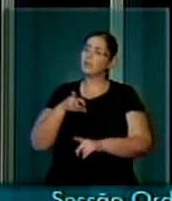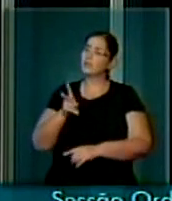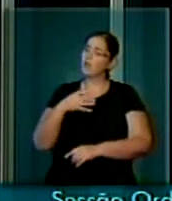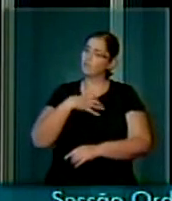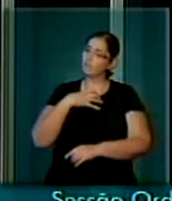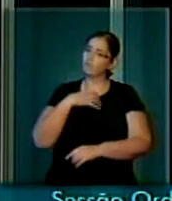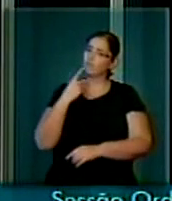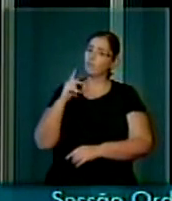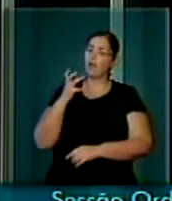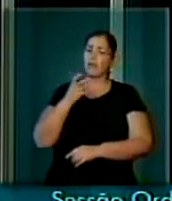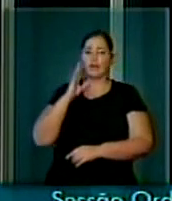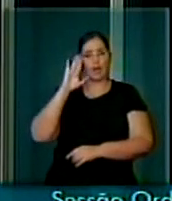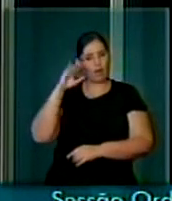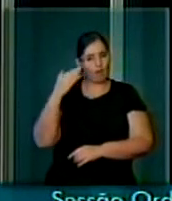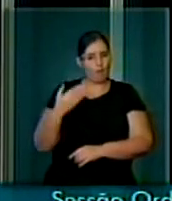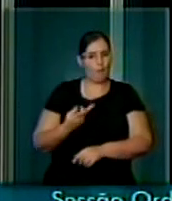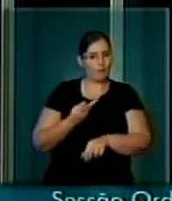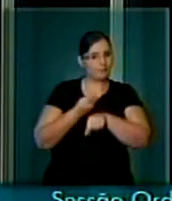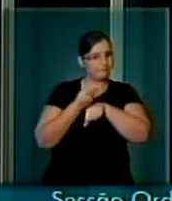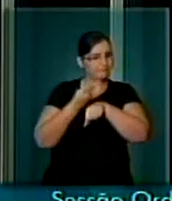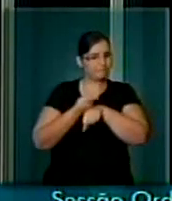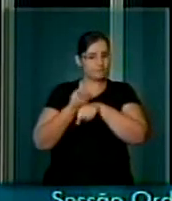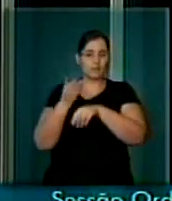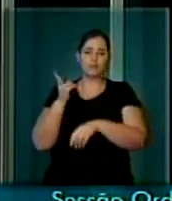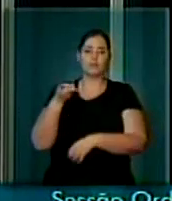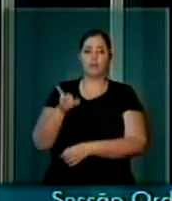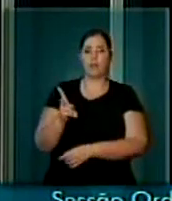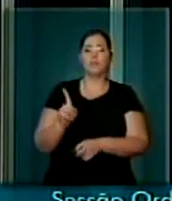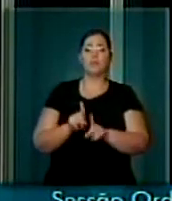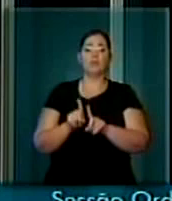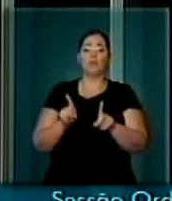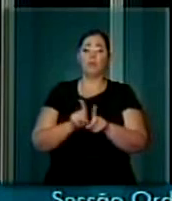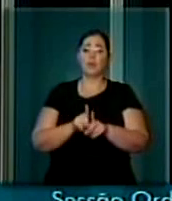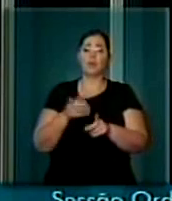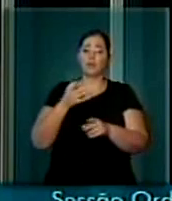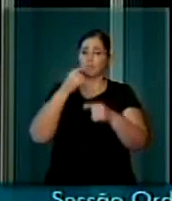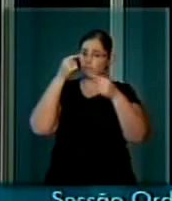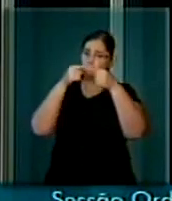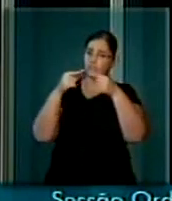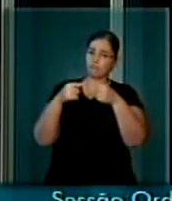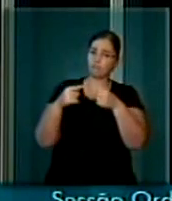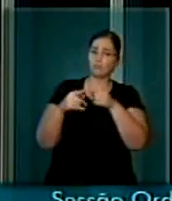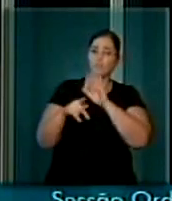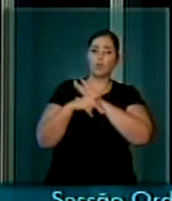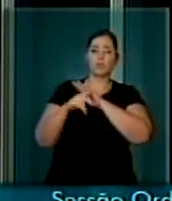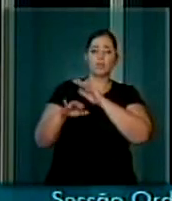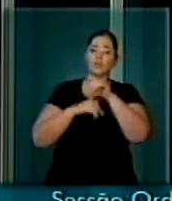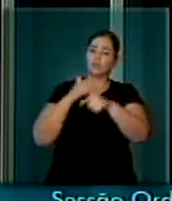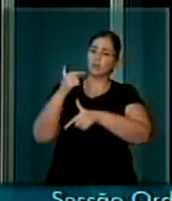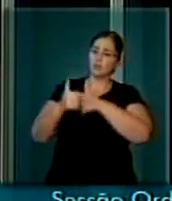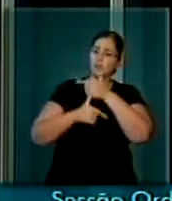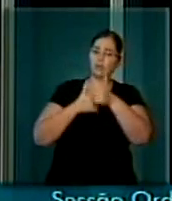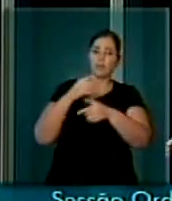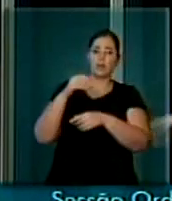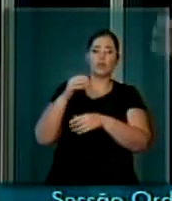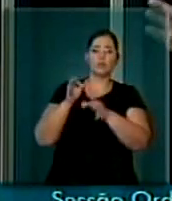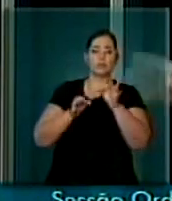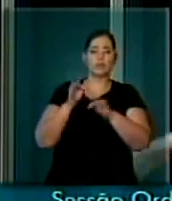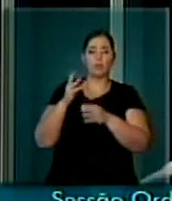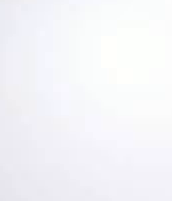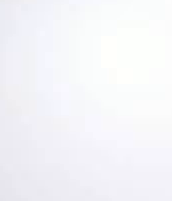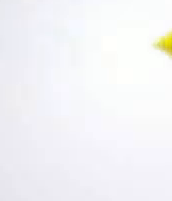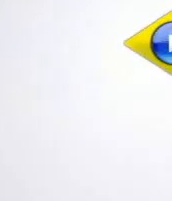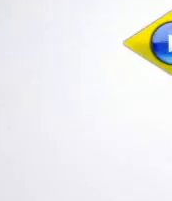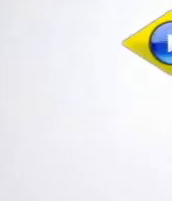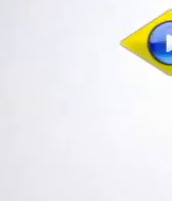homenagear e, ao mesmo tempo, corresponder com a sua atuação judicial. Muito obrigado,